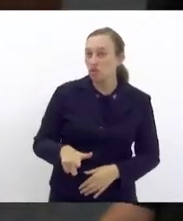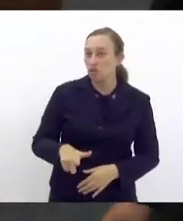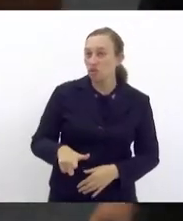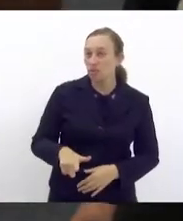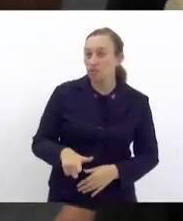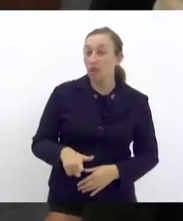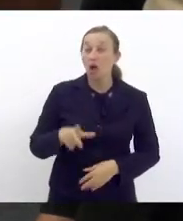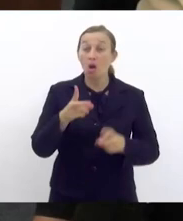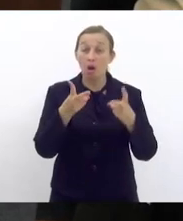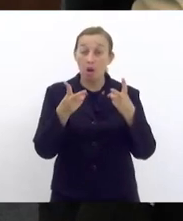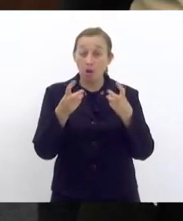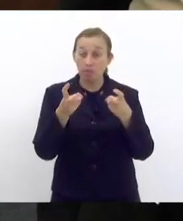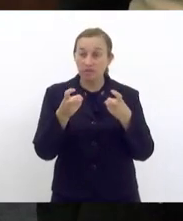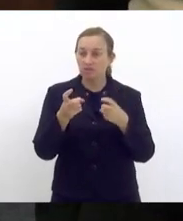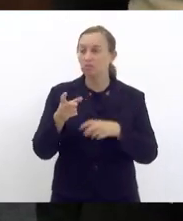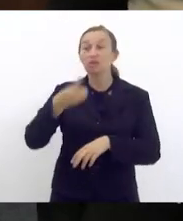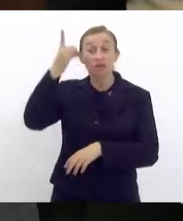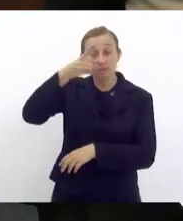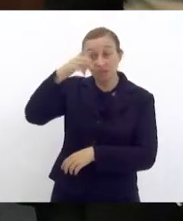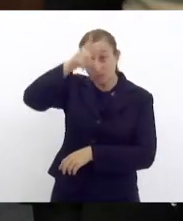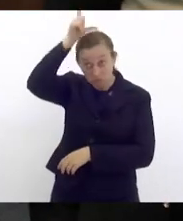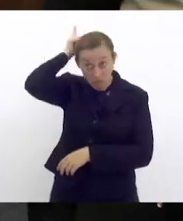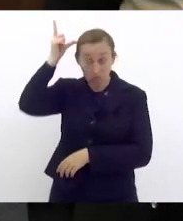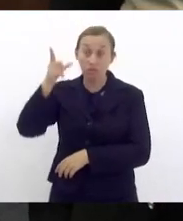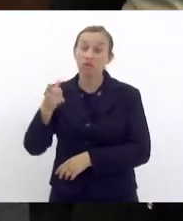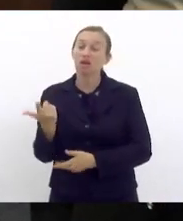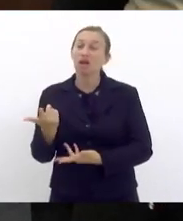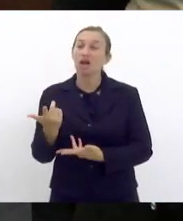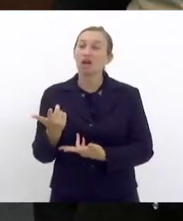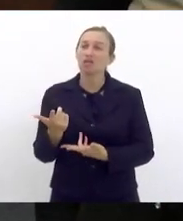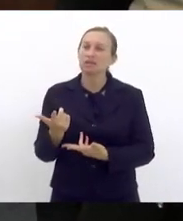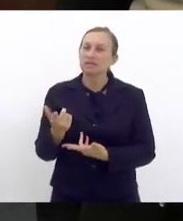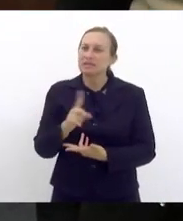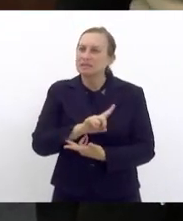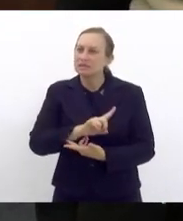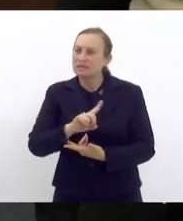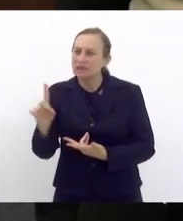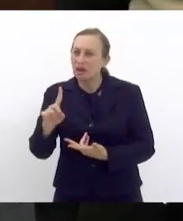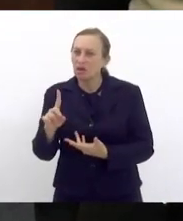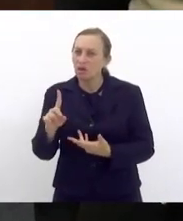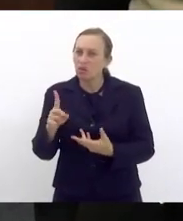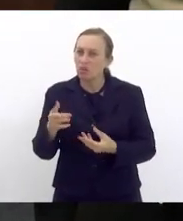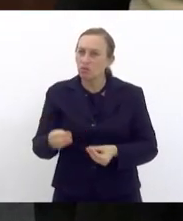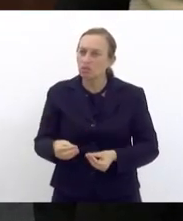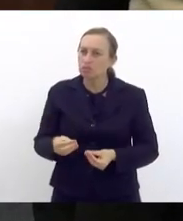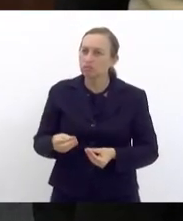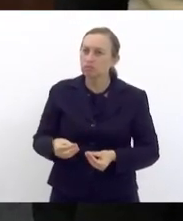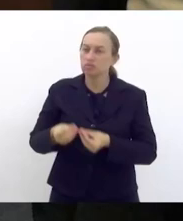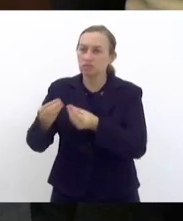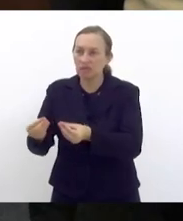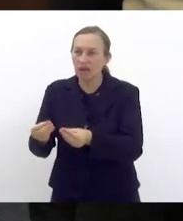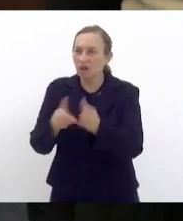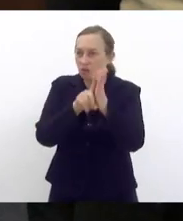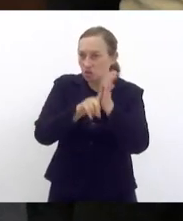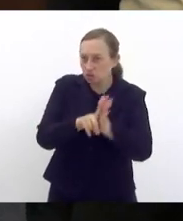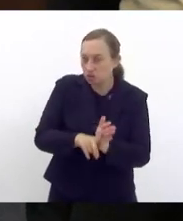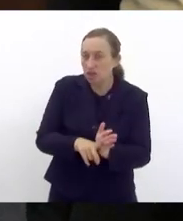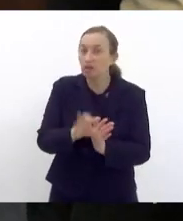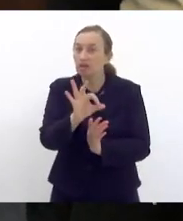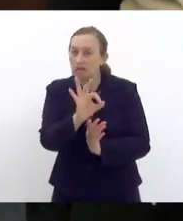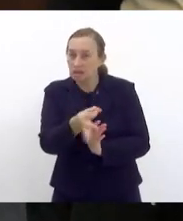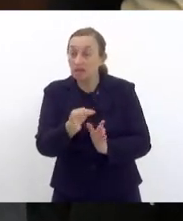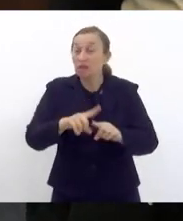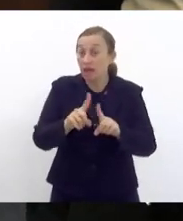observação feita pelo deputado Luiz Paulo quanto a não disponibilizar o questionário faz mérito.